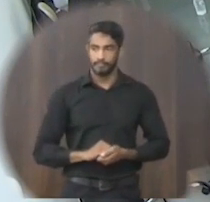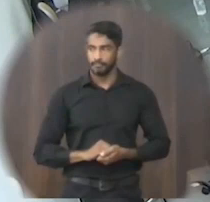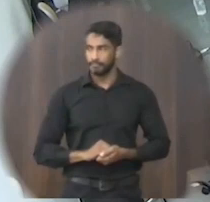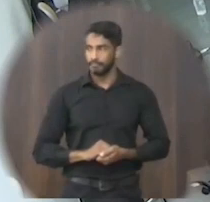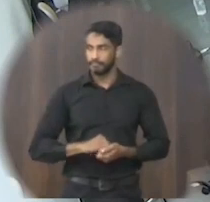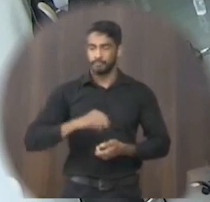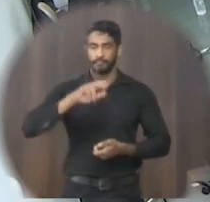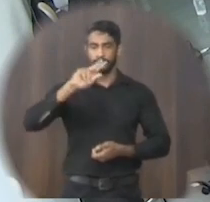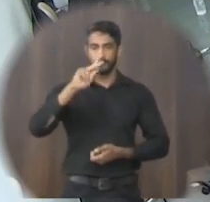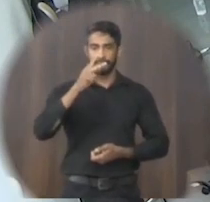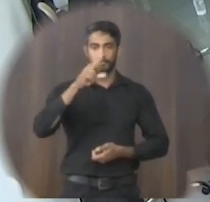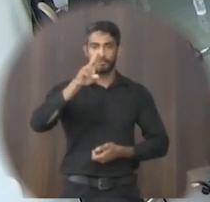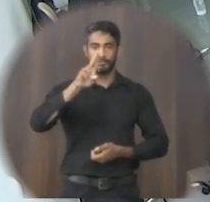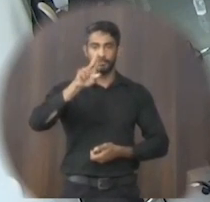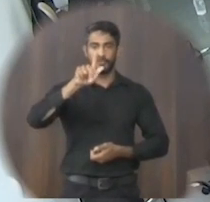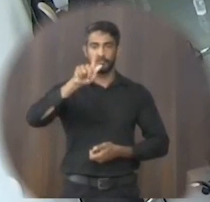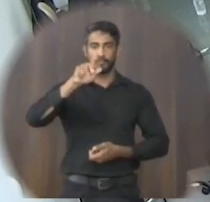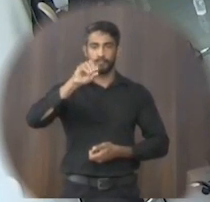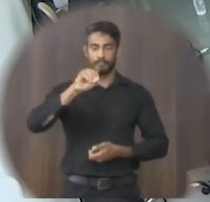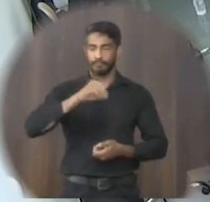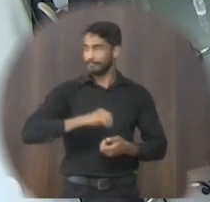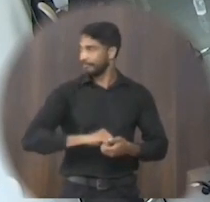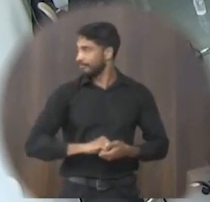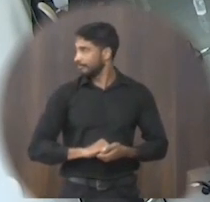Hugo Leonardo Dias Caires